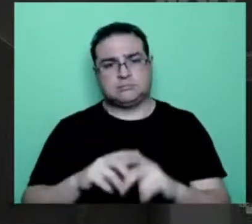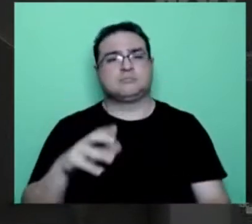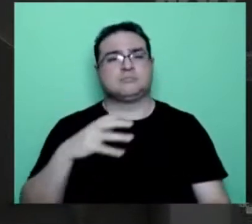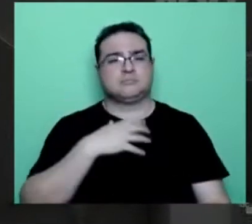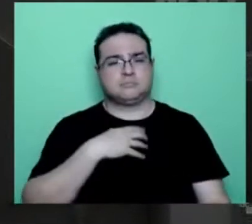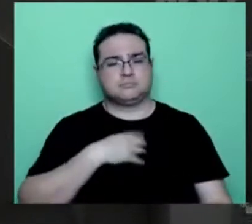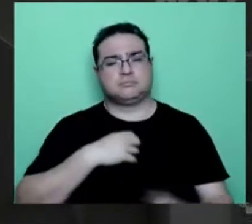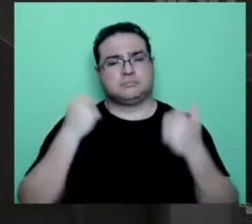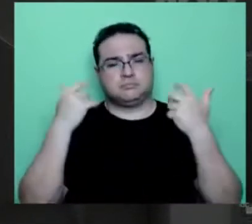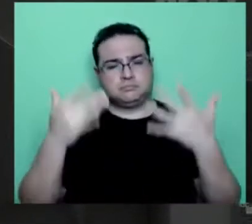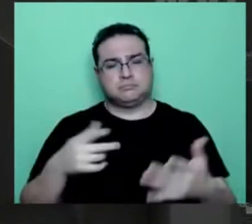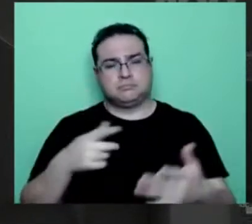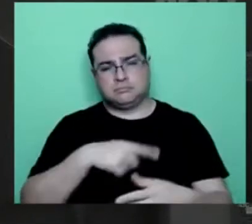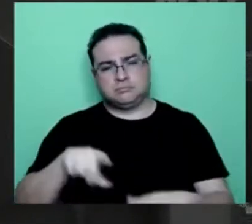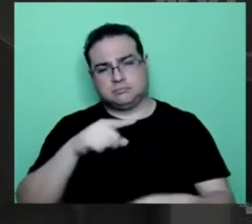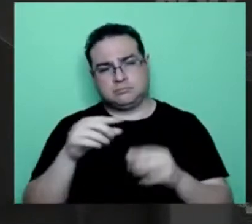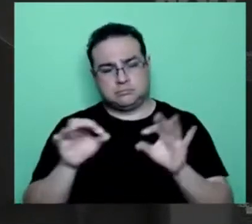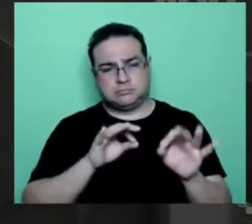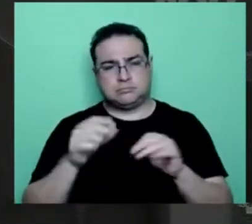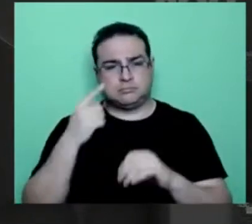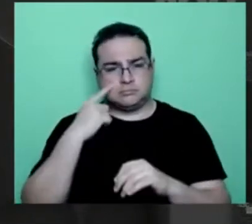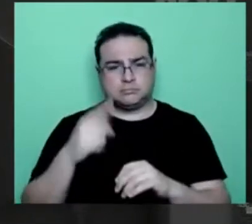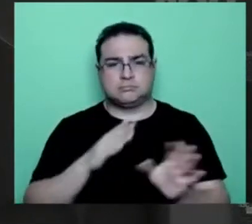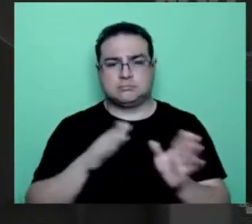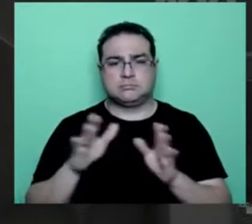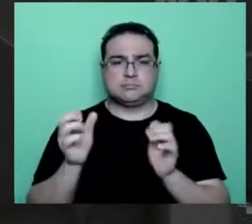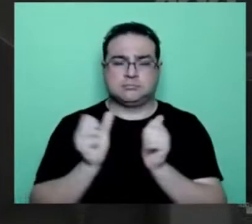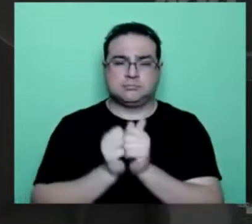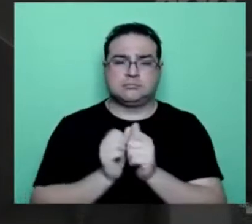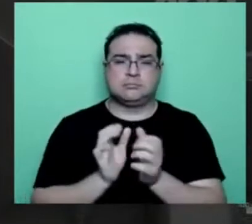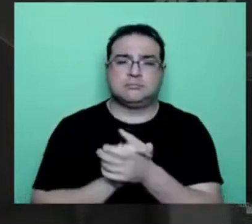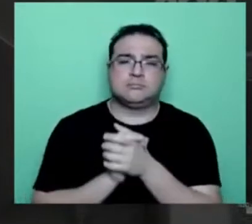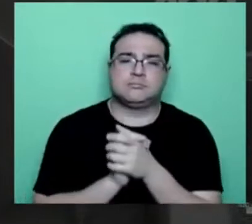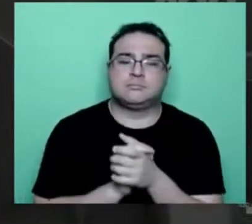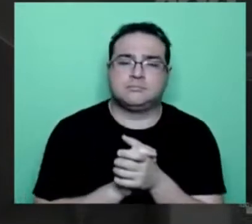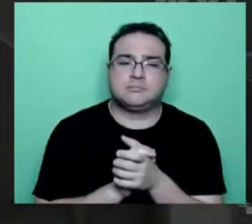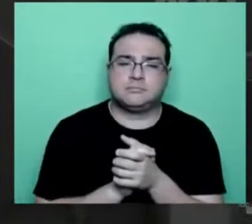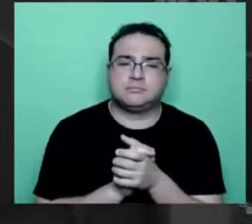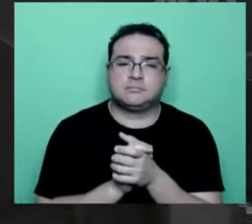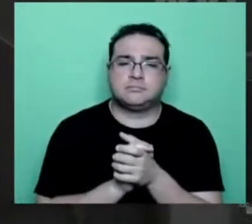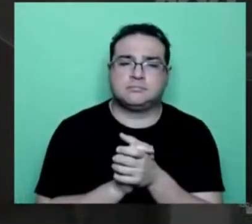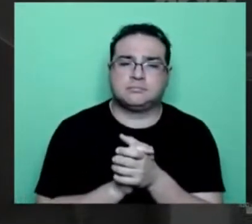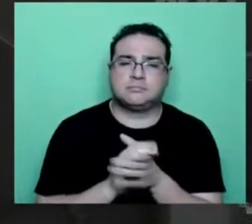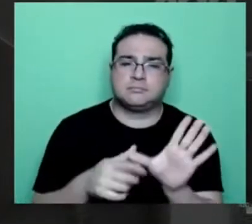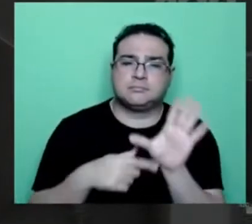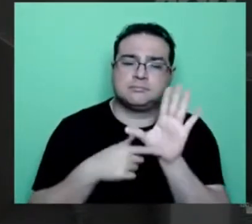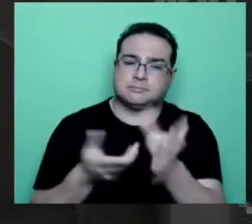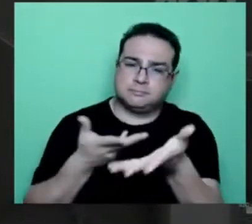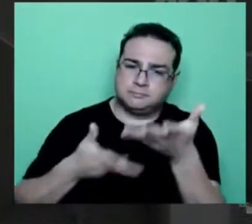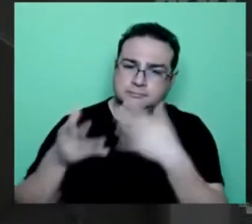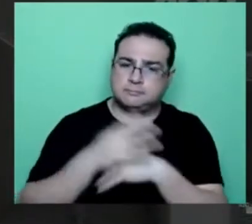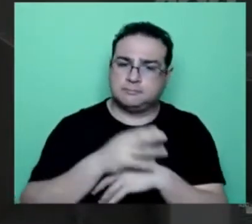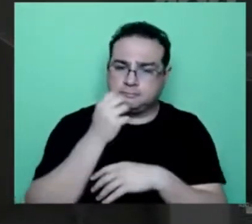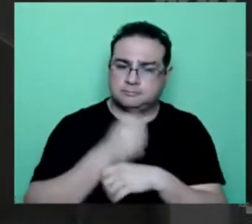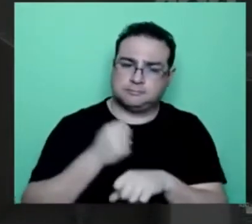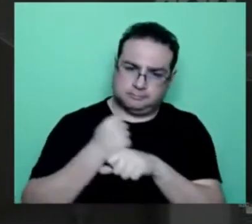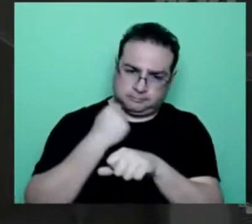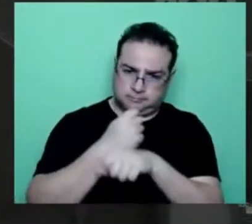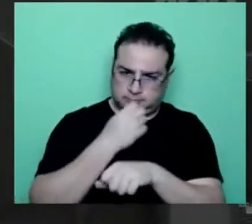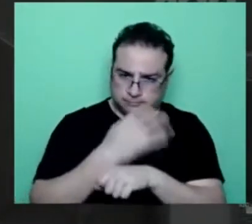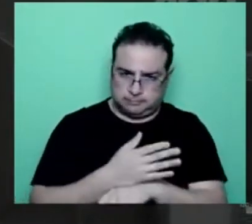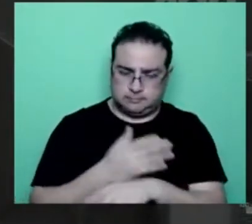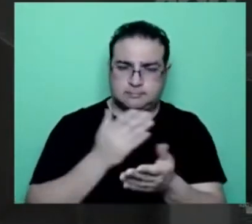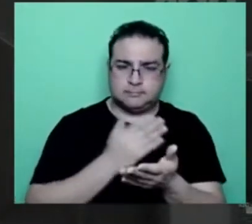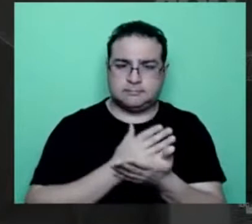que ele está e que nós ainda estamos em processo de contribuição, de construção. Vamos lá?